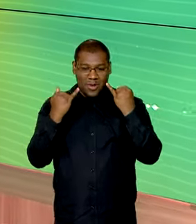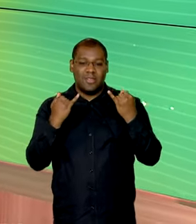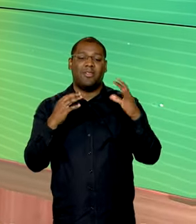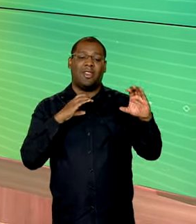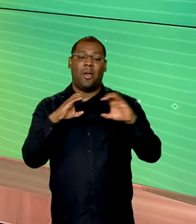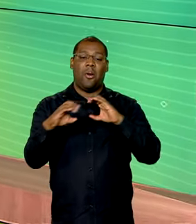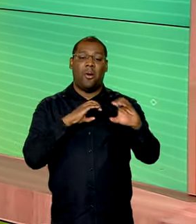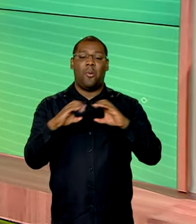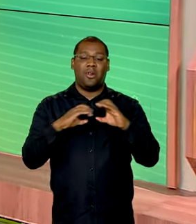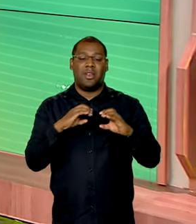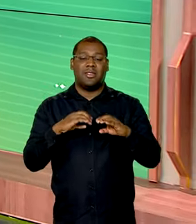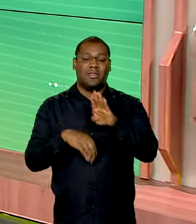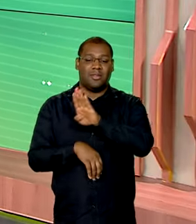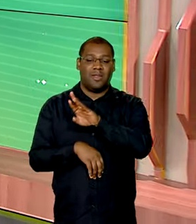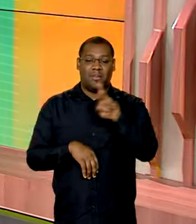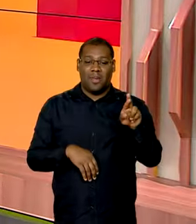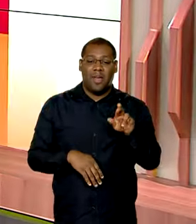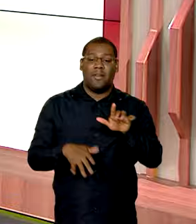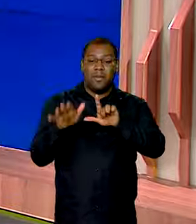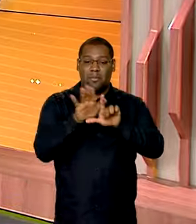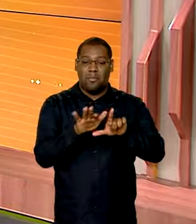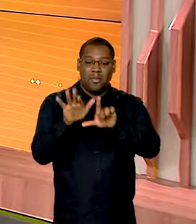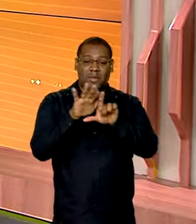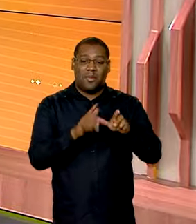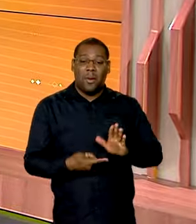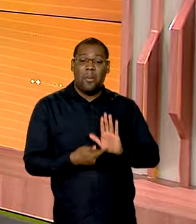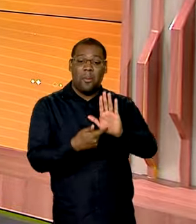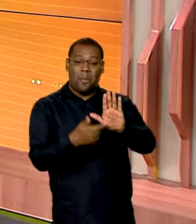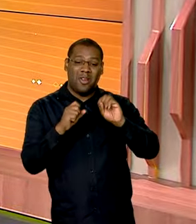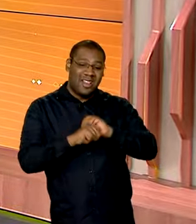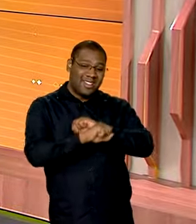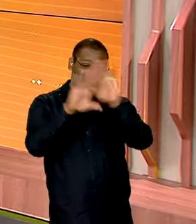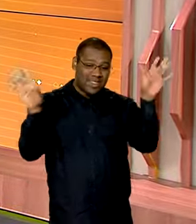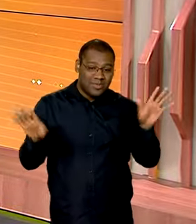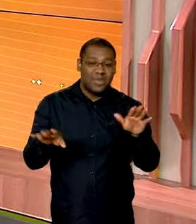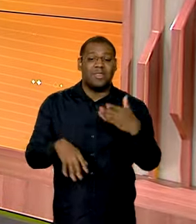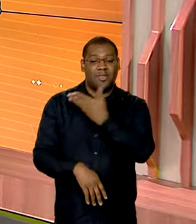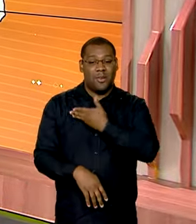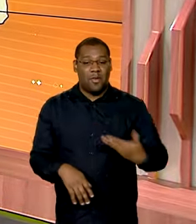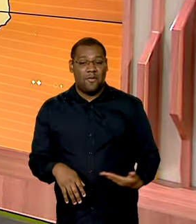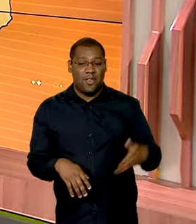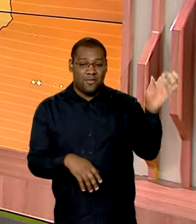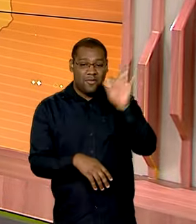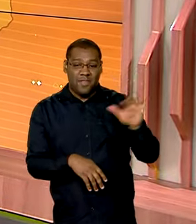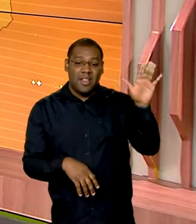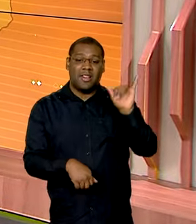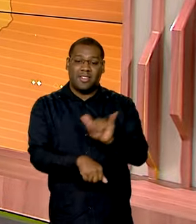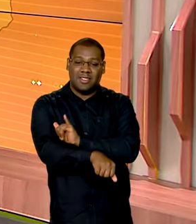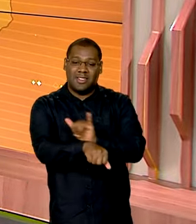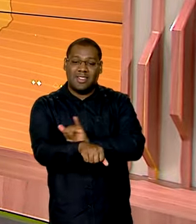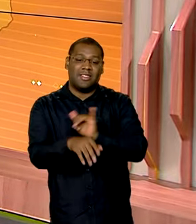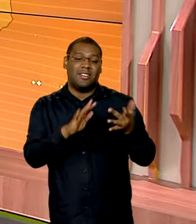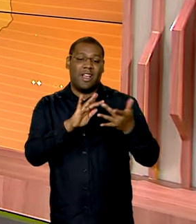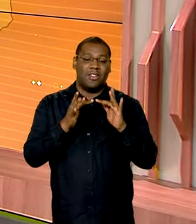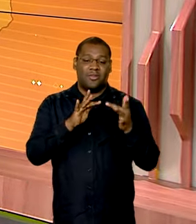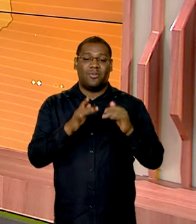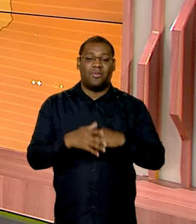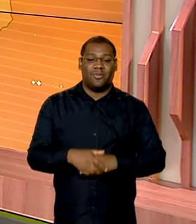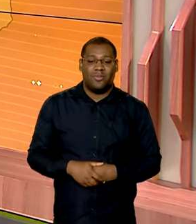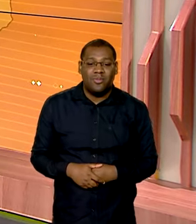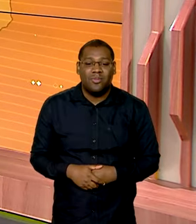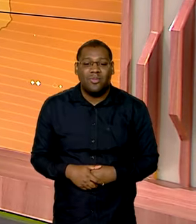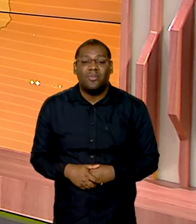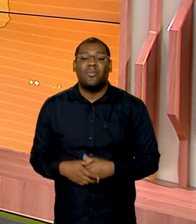Comunica.br, que é a plataforma que mostra com transparência as entregas do governo federal. A gente vê aqui algumas ações que